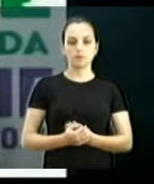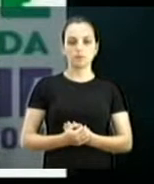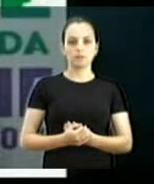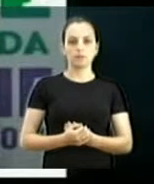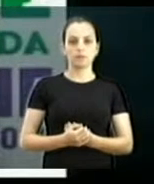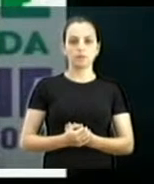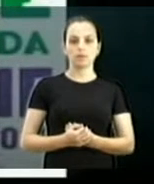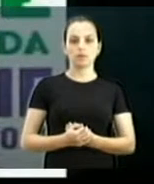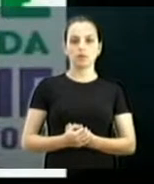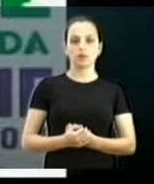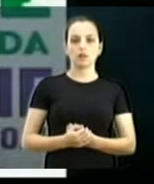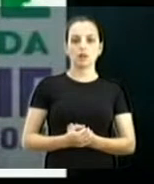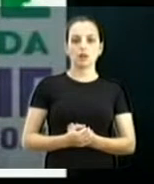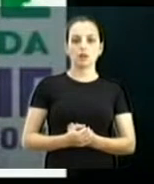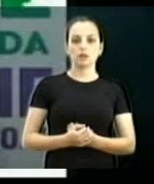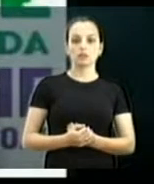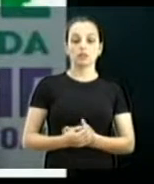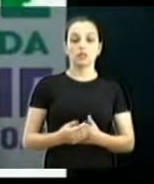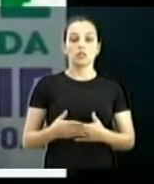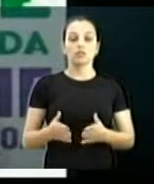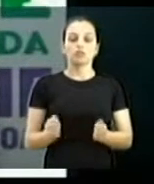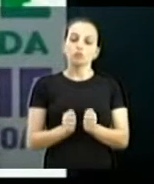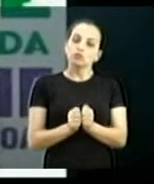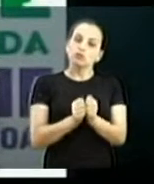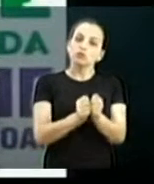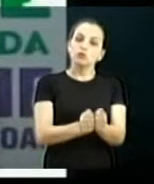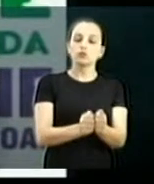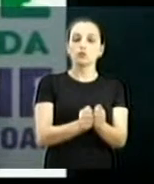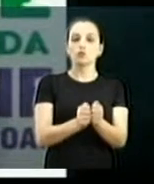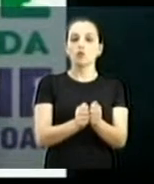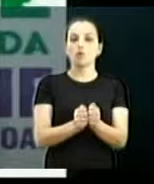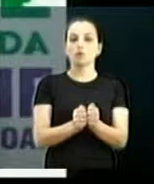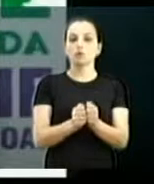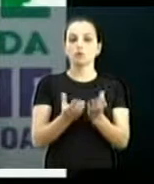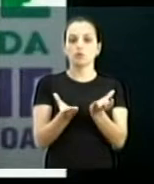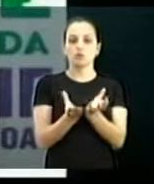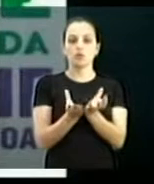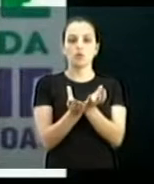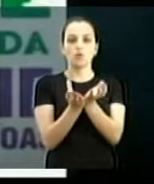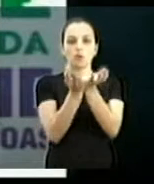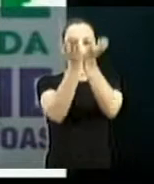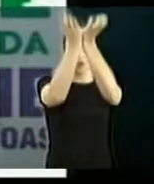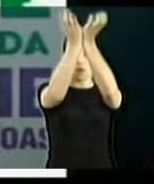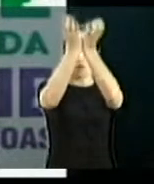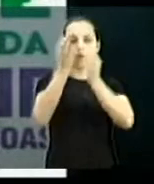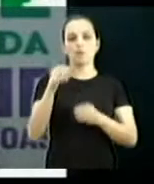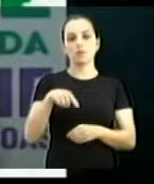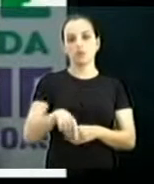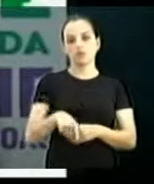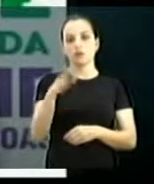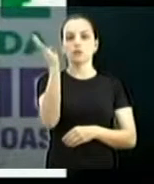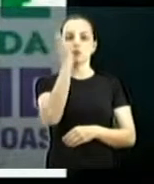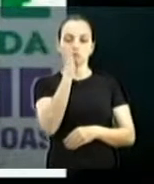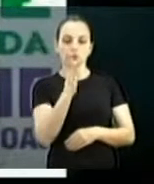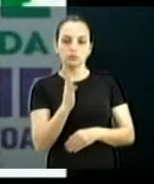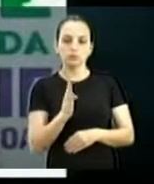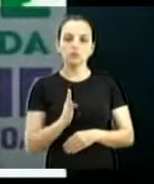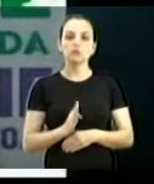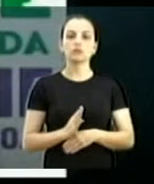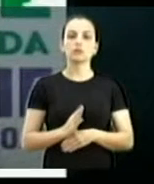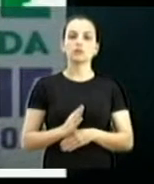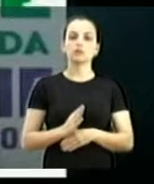A campanha da fraternidade chega junto com a Copa de 2014, época em que o país receberá eventos e